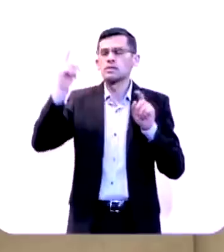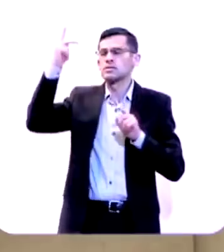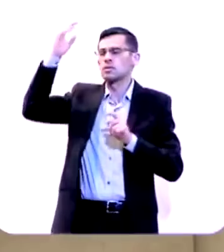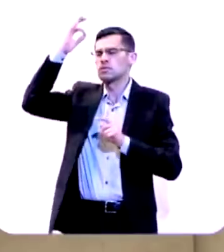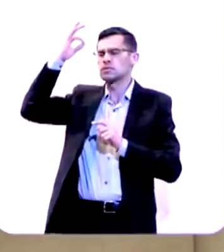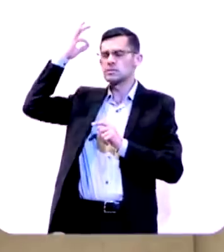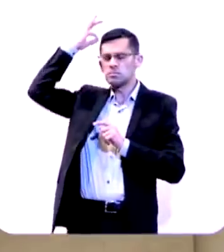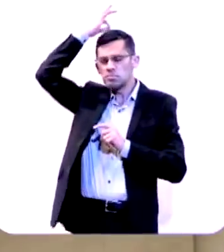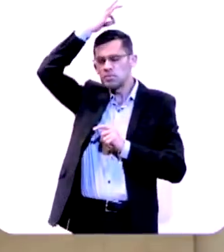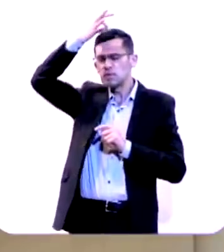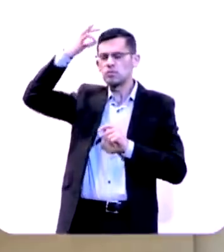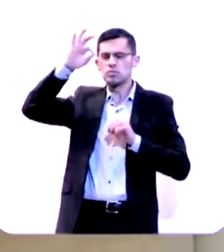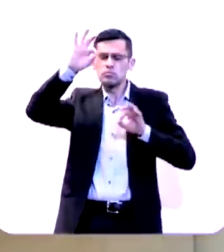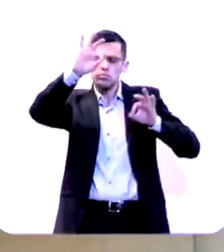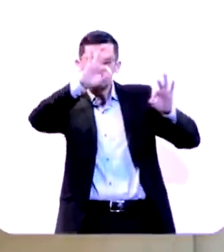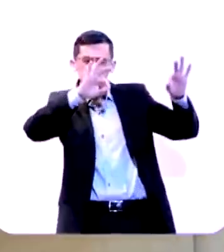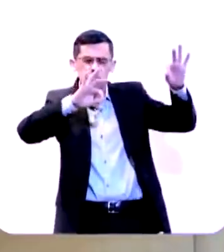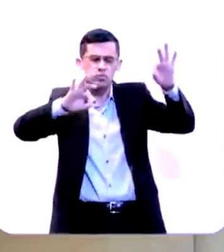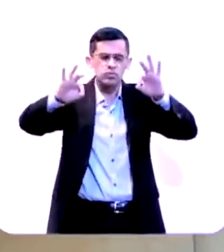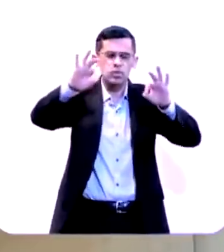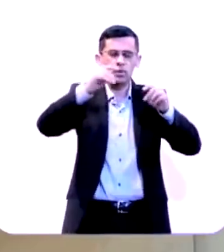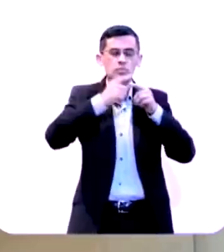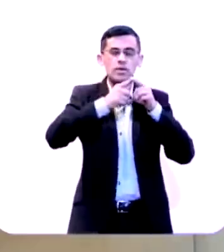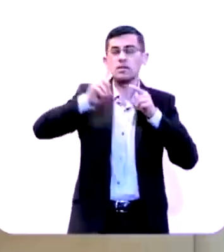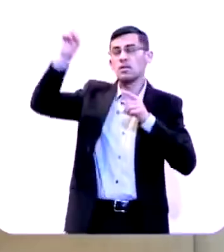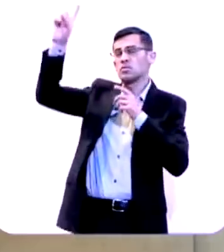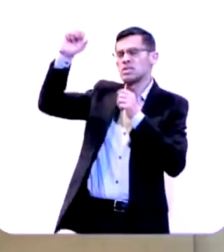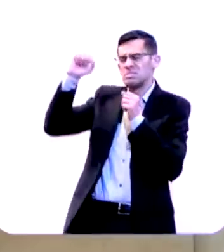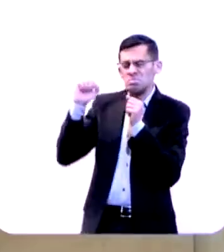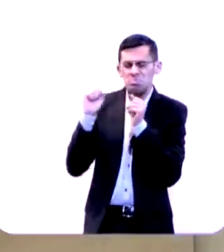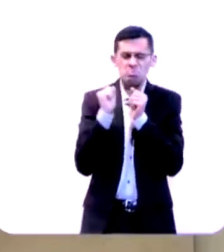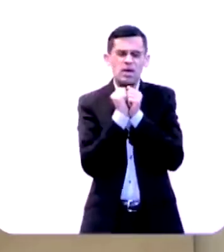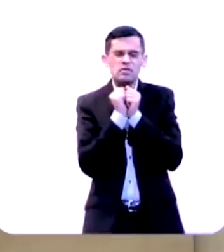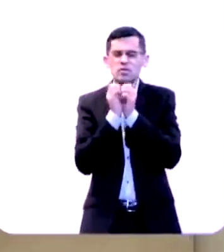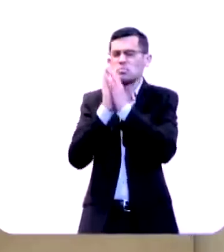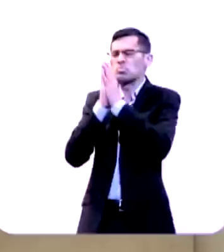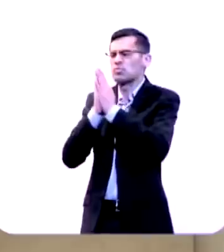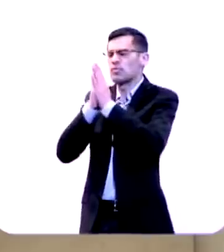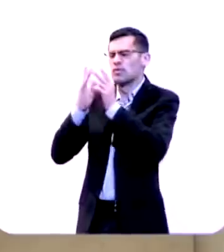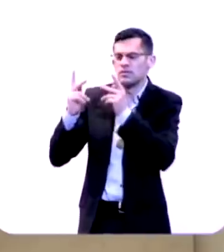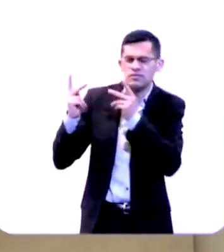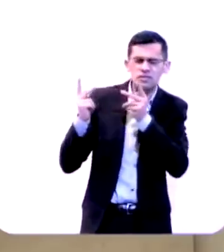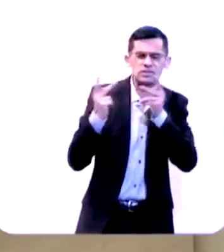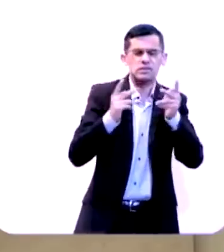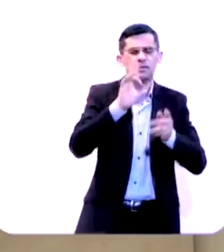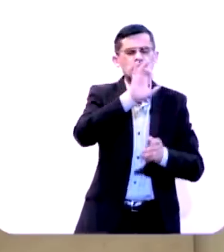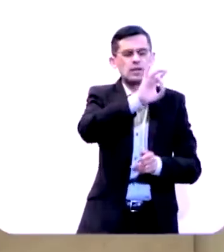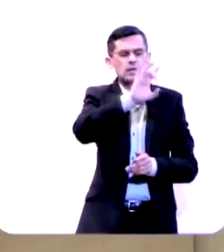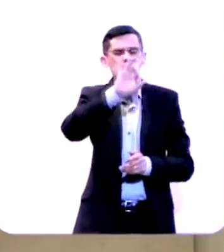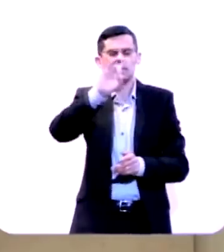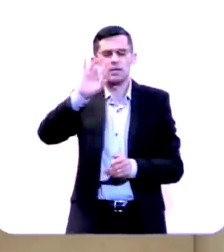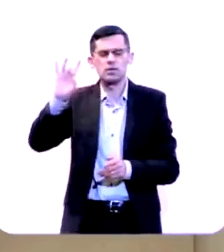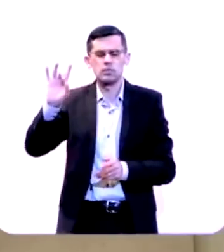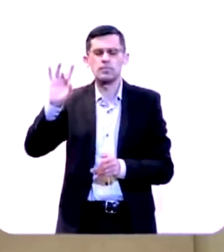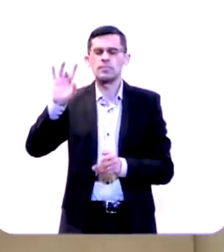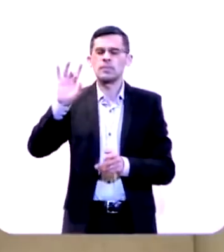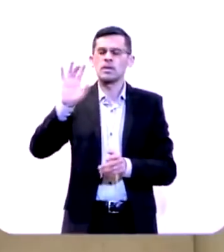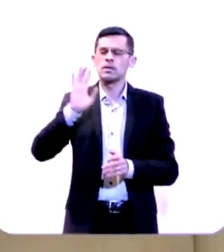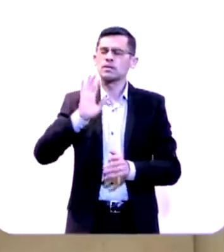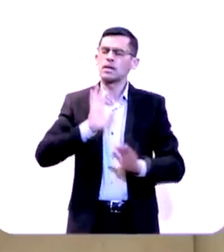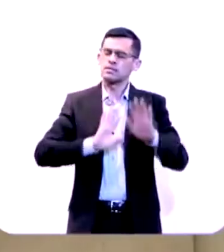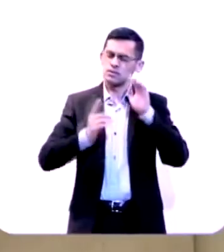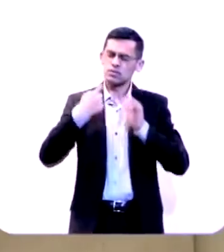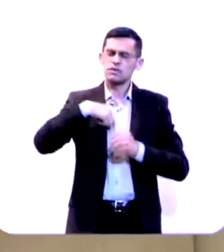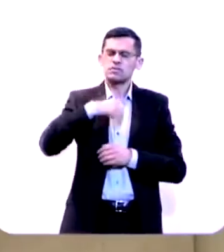Espírito se mova. Tu és um Deus de perto e de longe, então visita cada um de nós. E apesar das